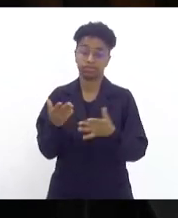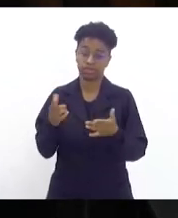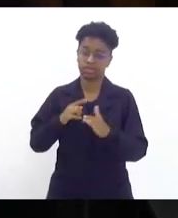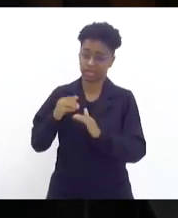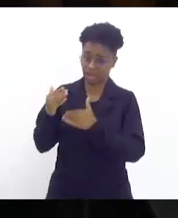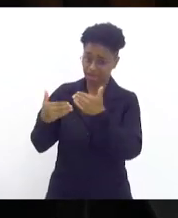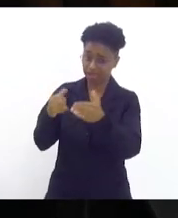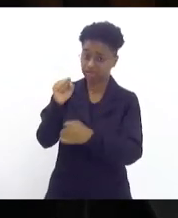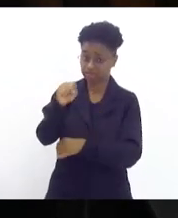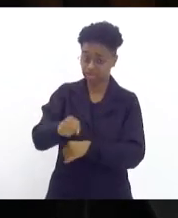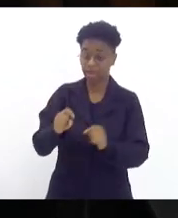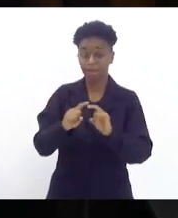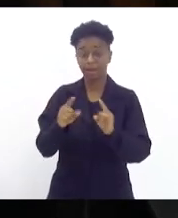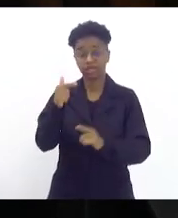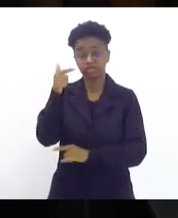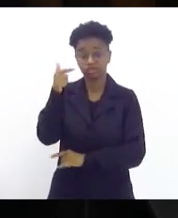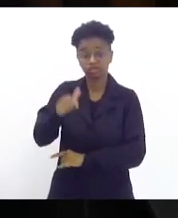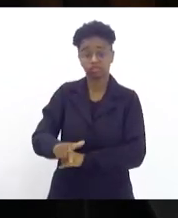Mas, novamente,